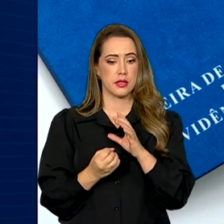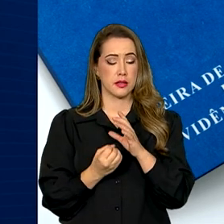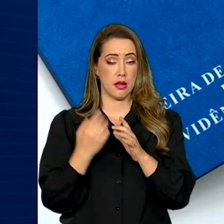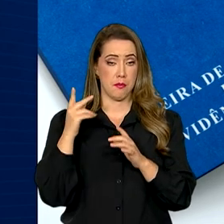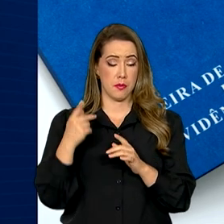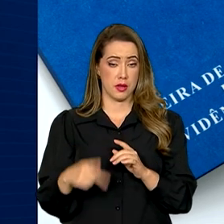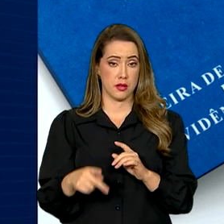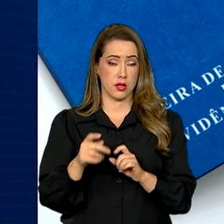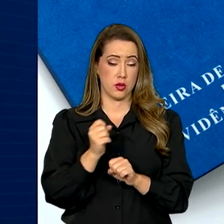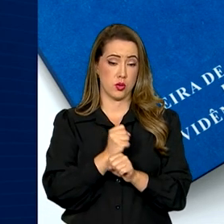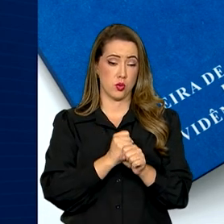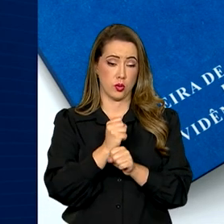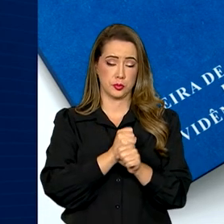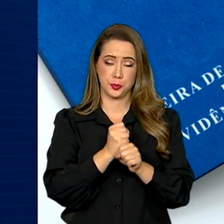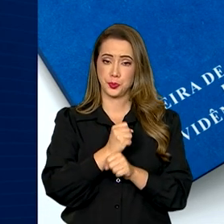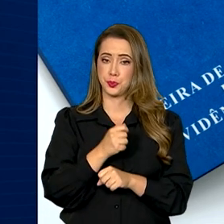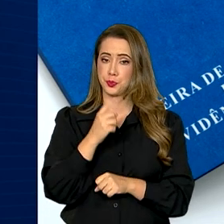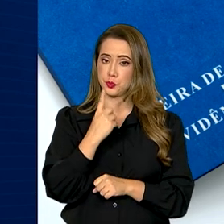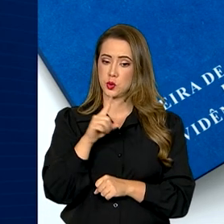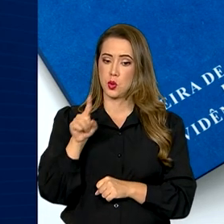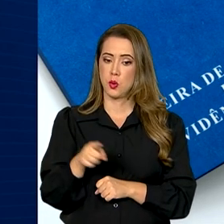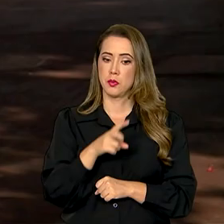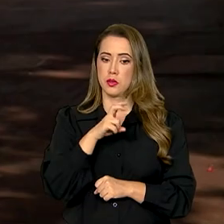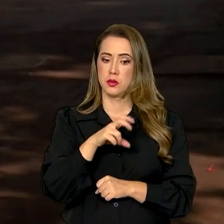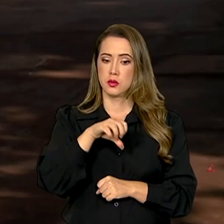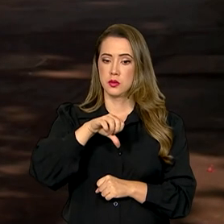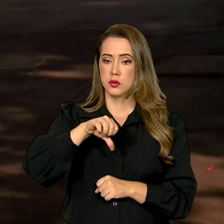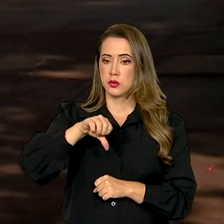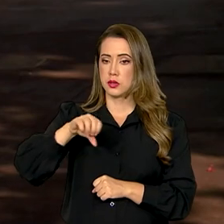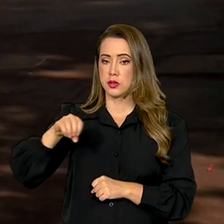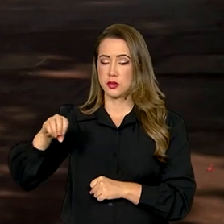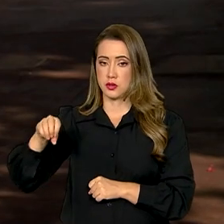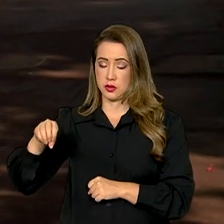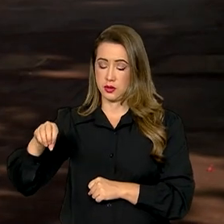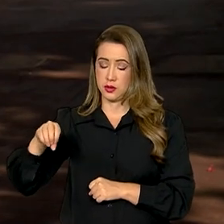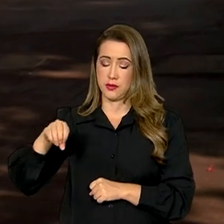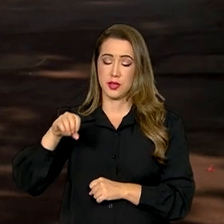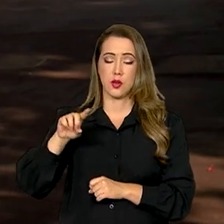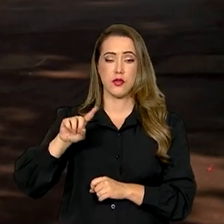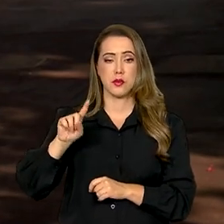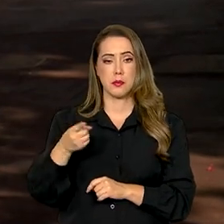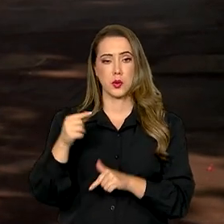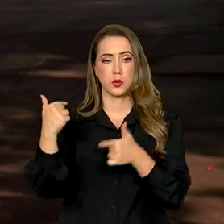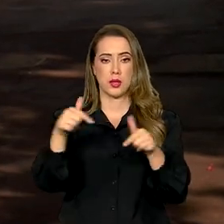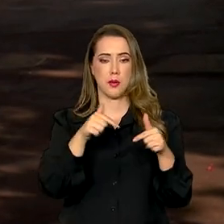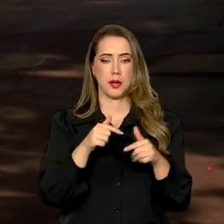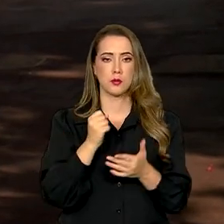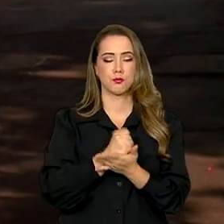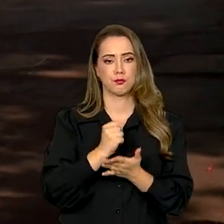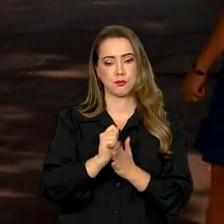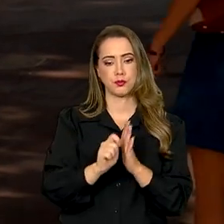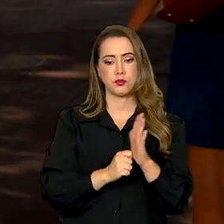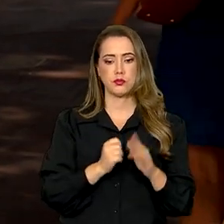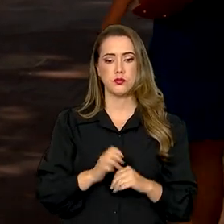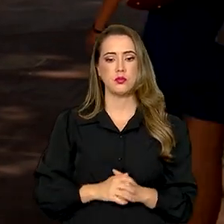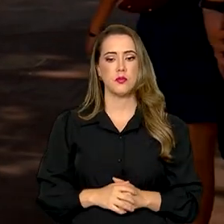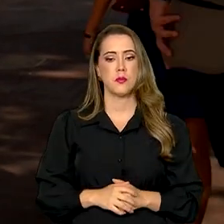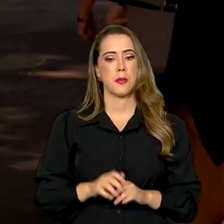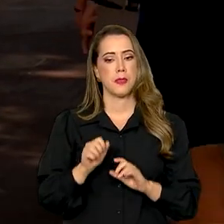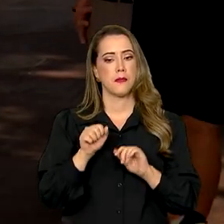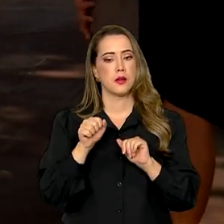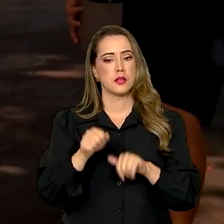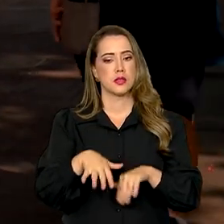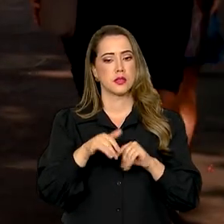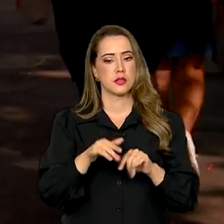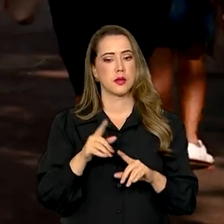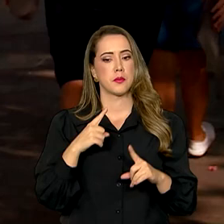quase 1 milhão e 600 empregos formais. Em setembro, o saldo na geração de empregos ficou positivo em todas